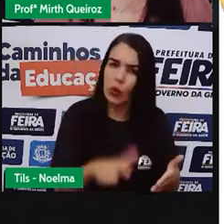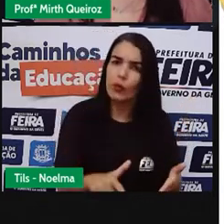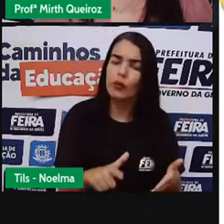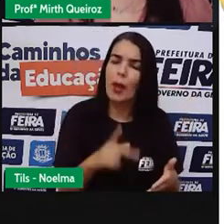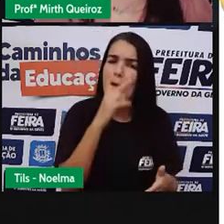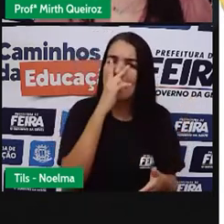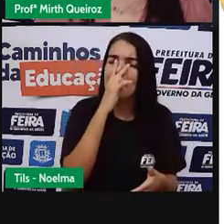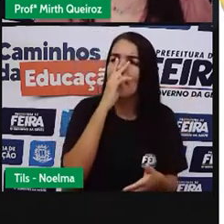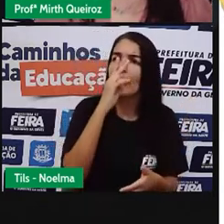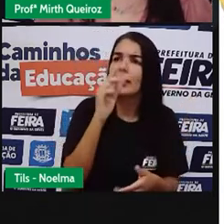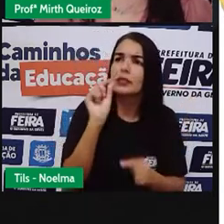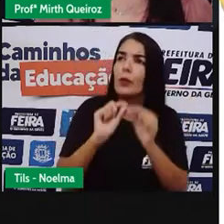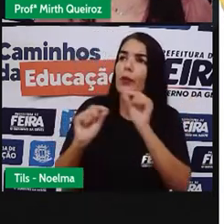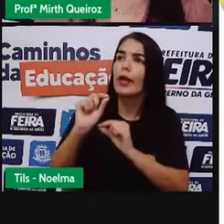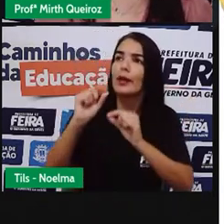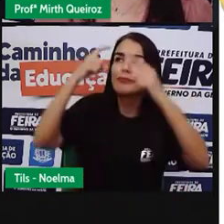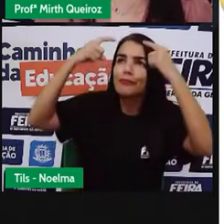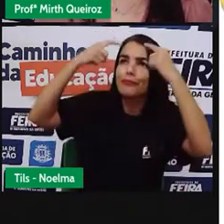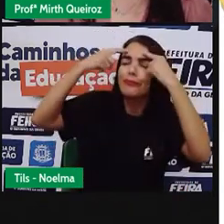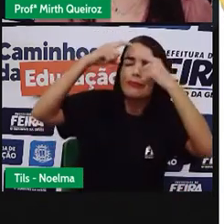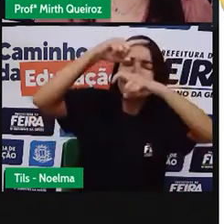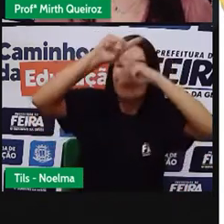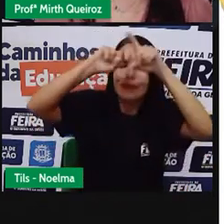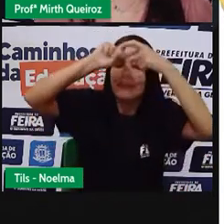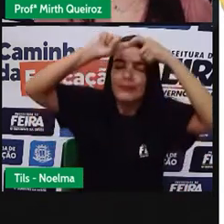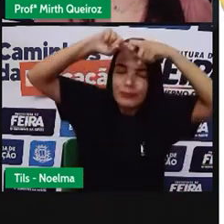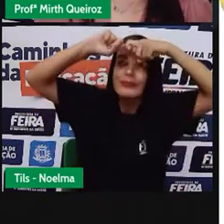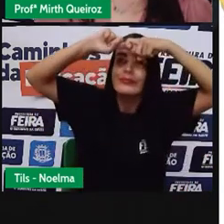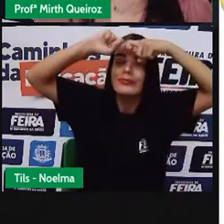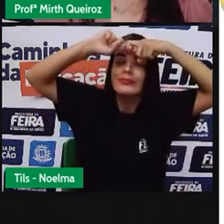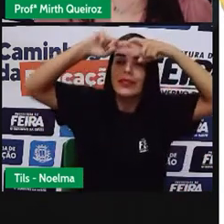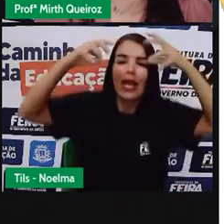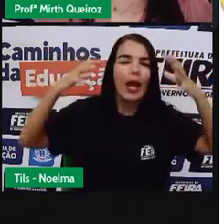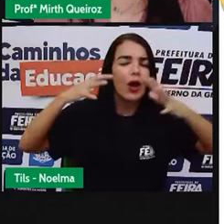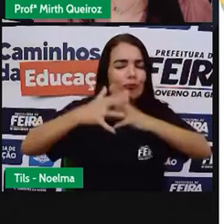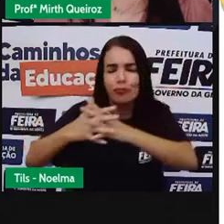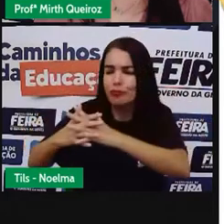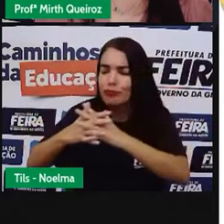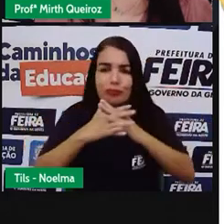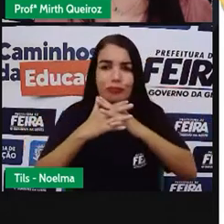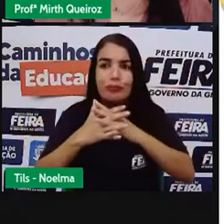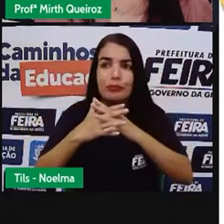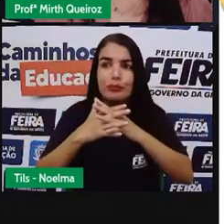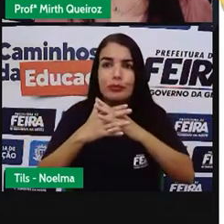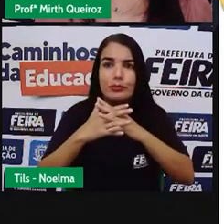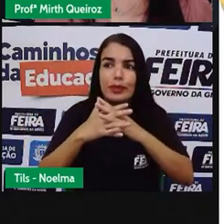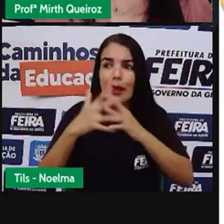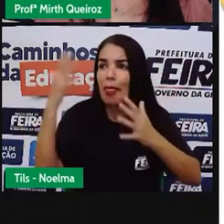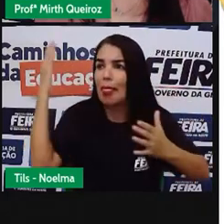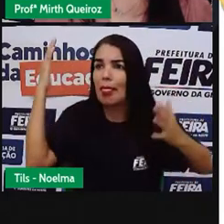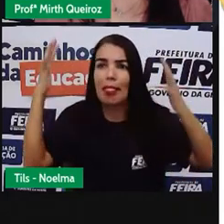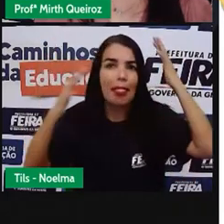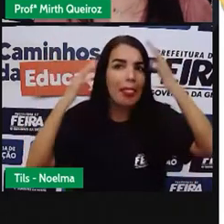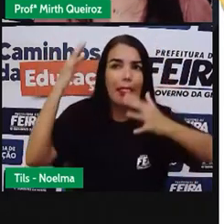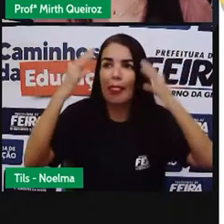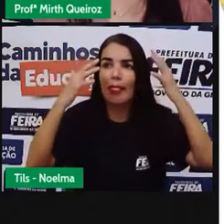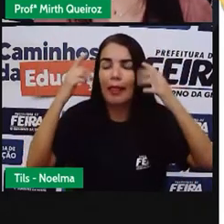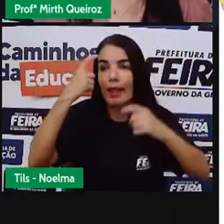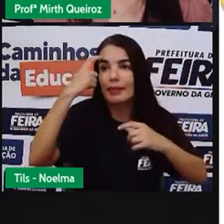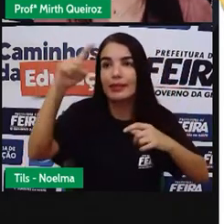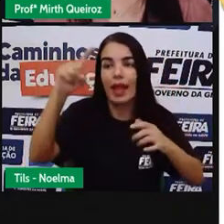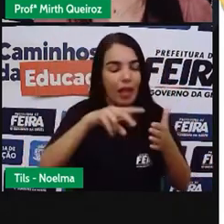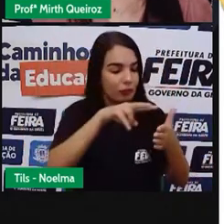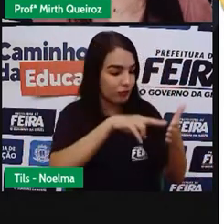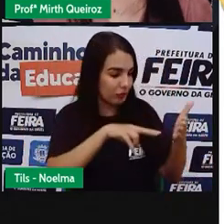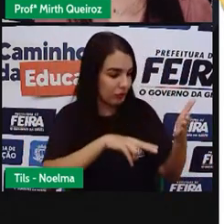parece que ficou até com um nó na cabeça. Confuso e perdido sobre a ideia do texto? Não se